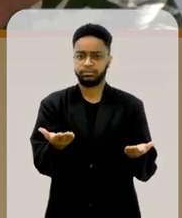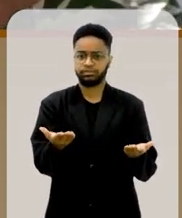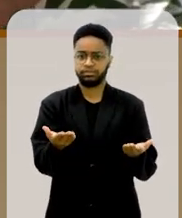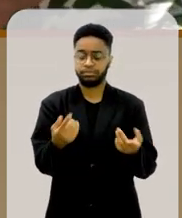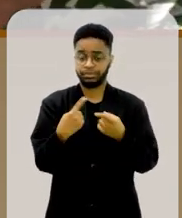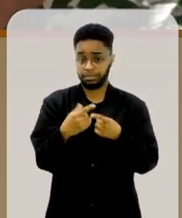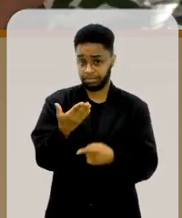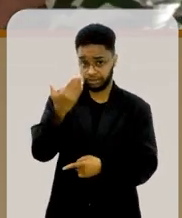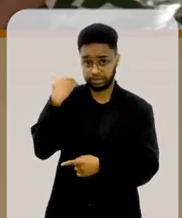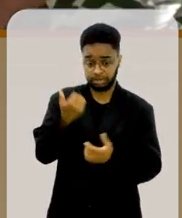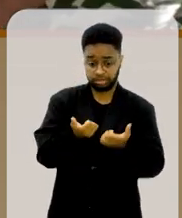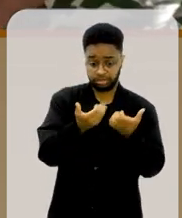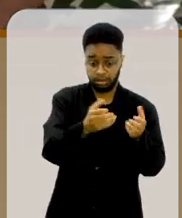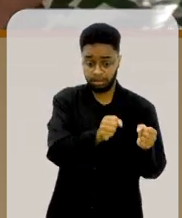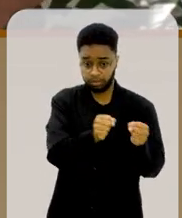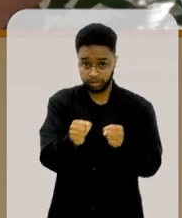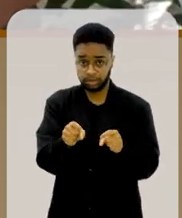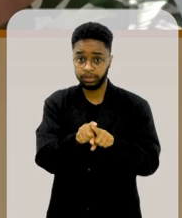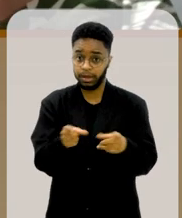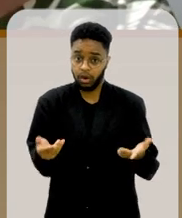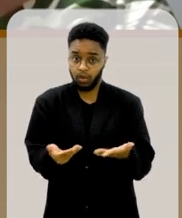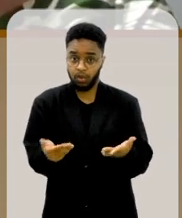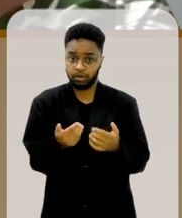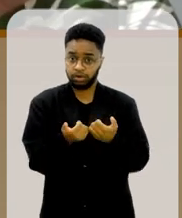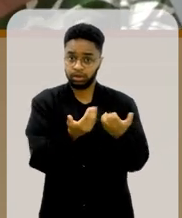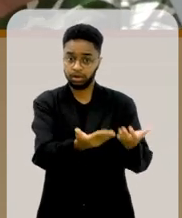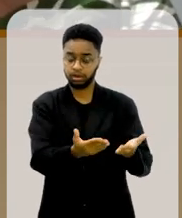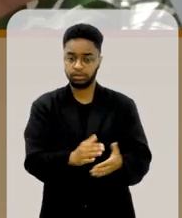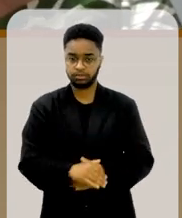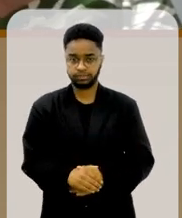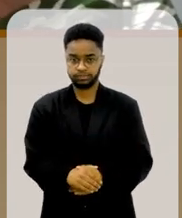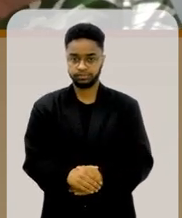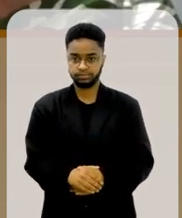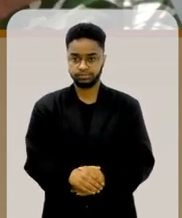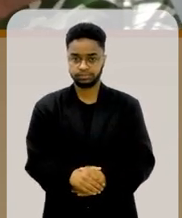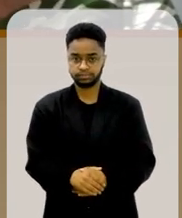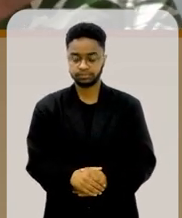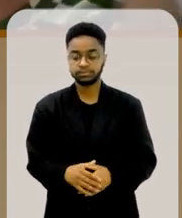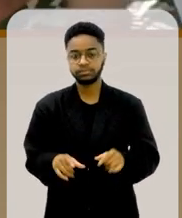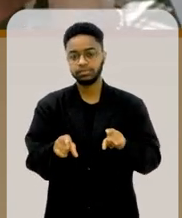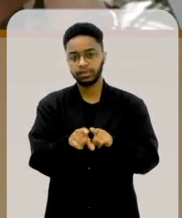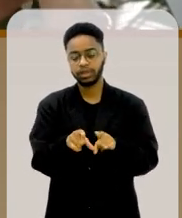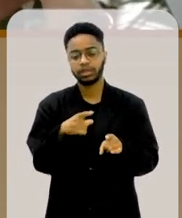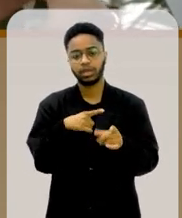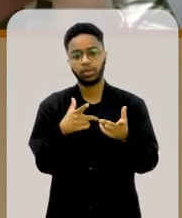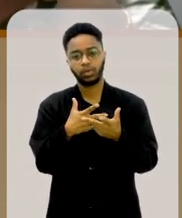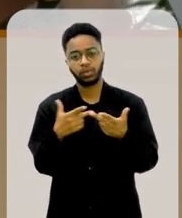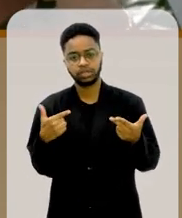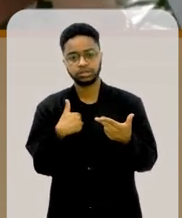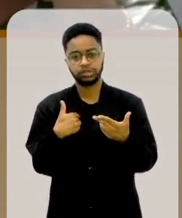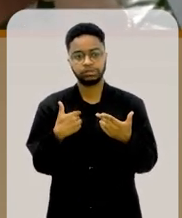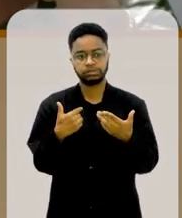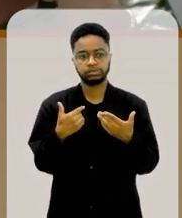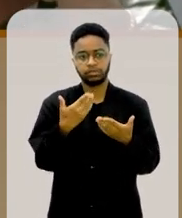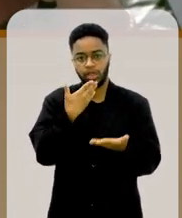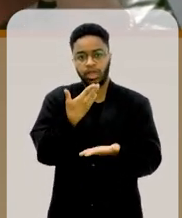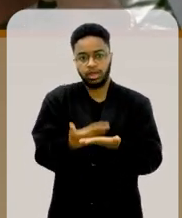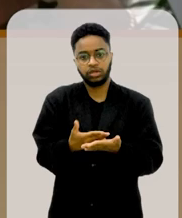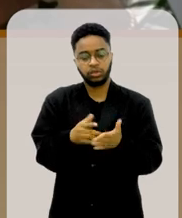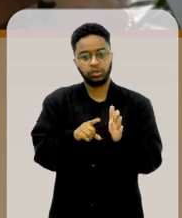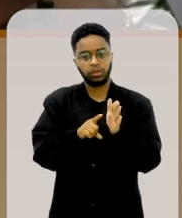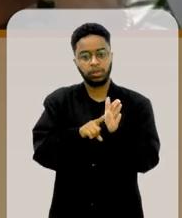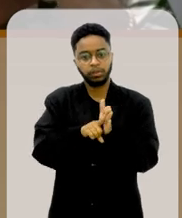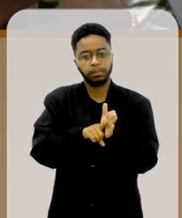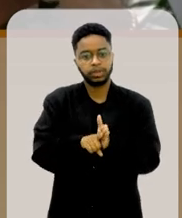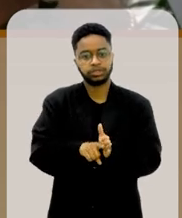Deram no passado e estão dando agora. E uma coisa que me impressionou durante a pesquisa desse